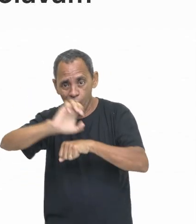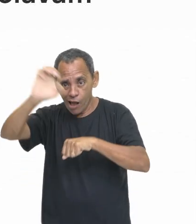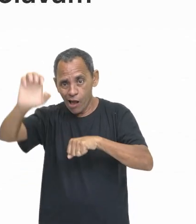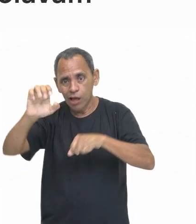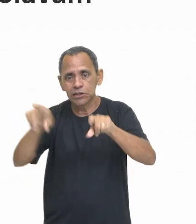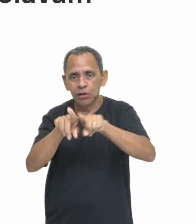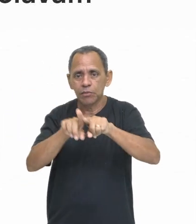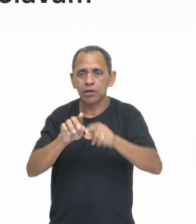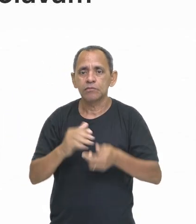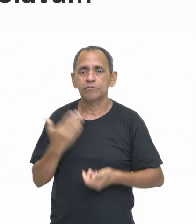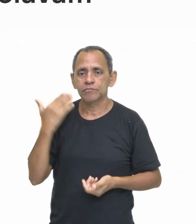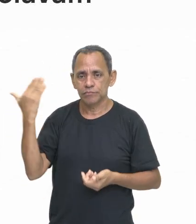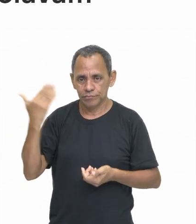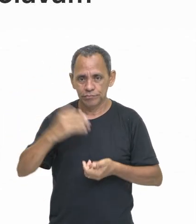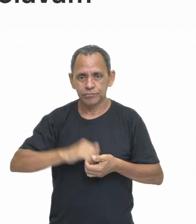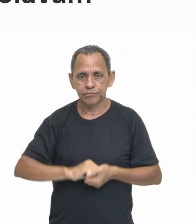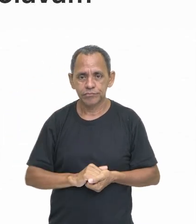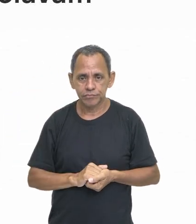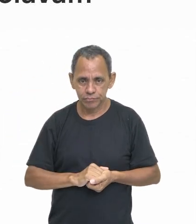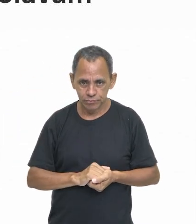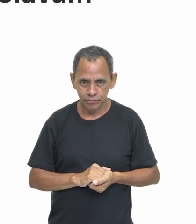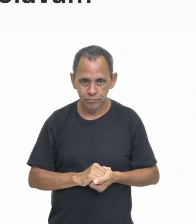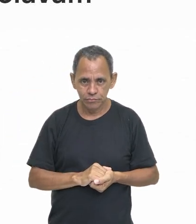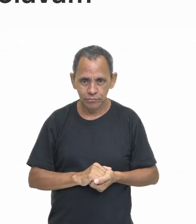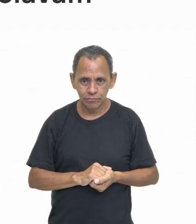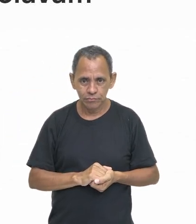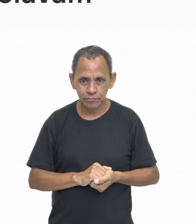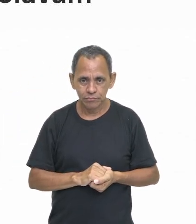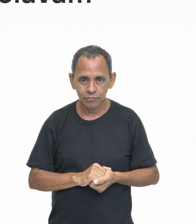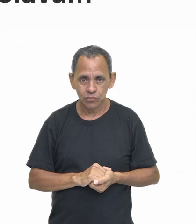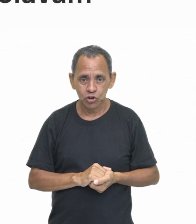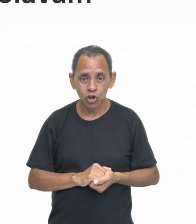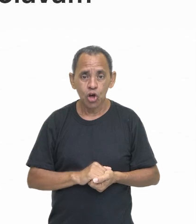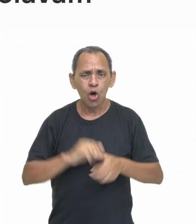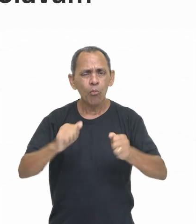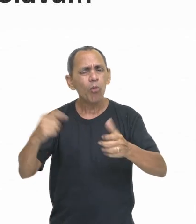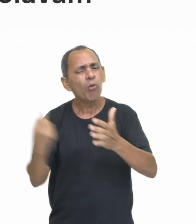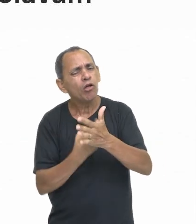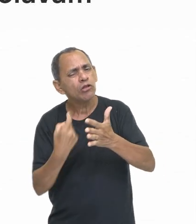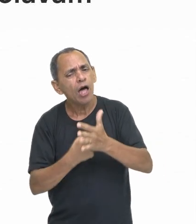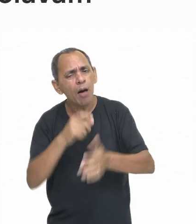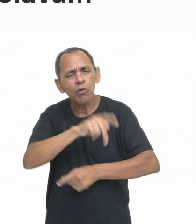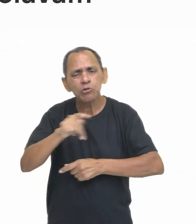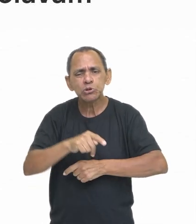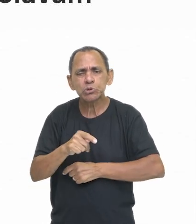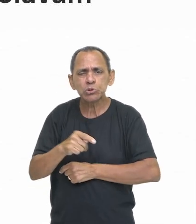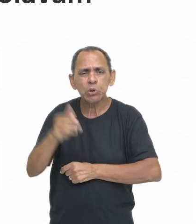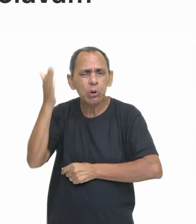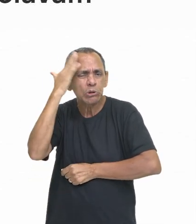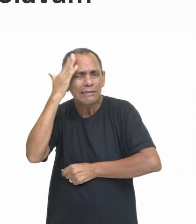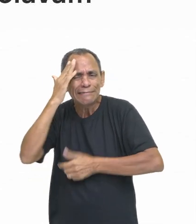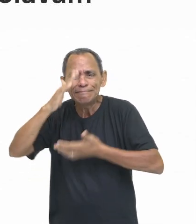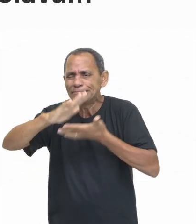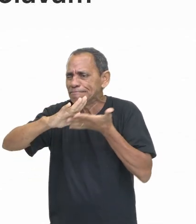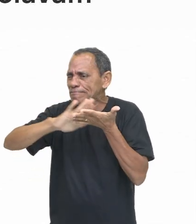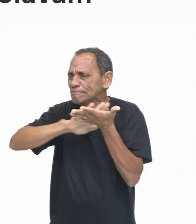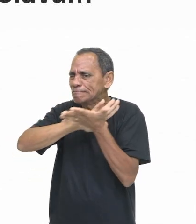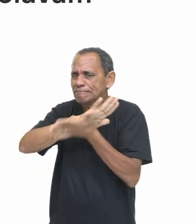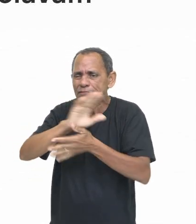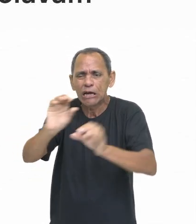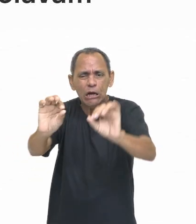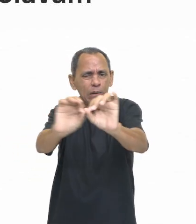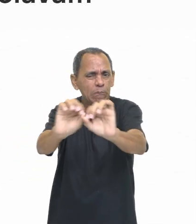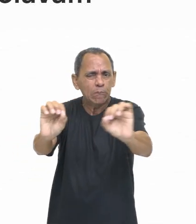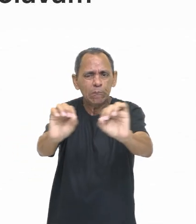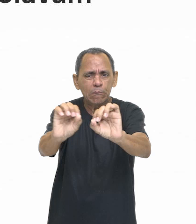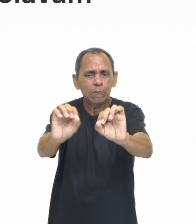pera aí nesse texto aí, não tira da tela, mantém aí. Você pode me perguntar, professor, não entendi nada do que você falou nesse último parágrafo